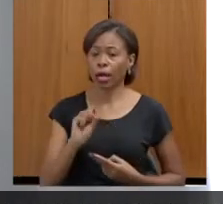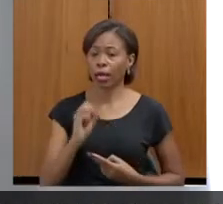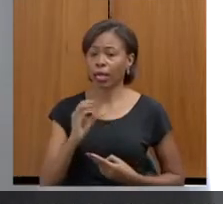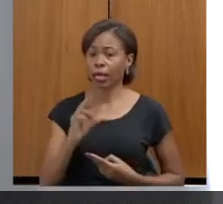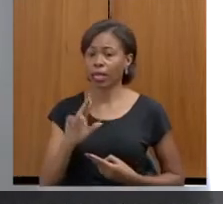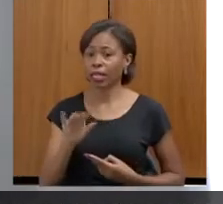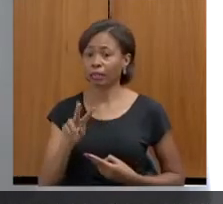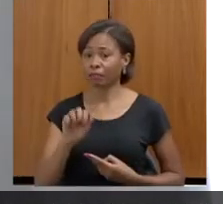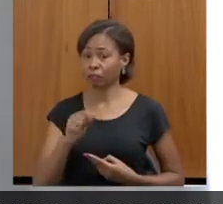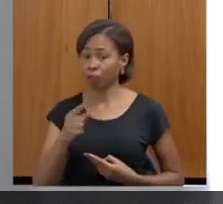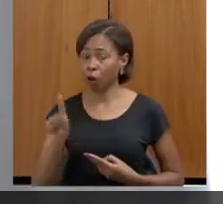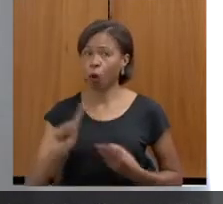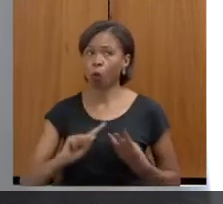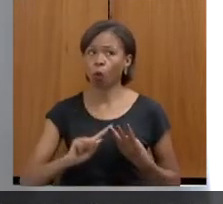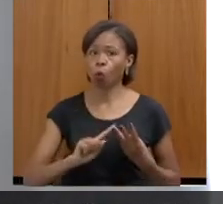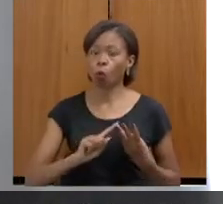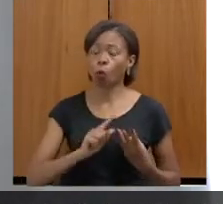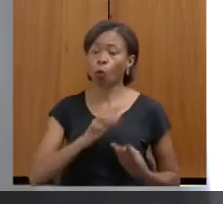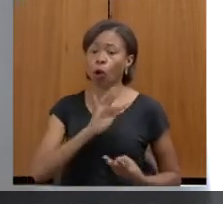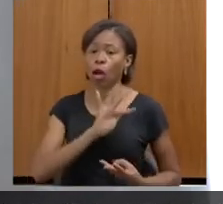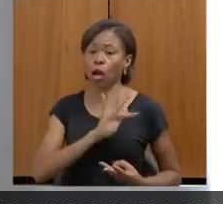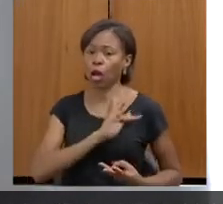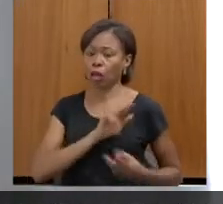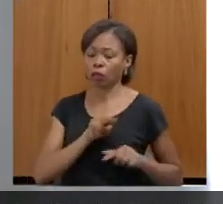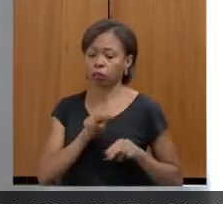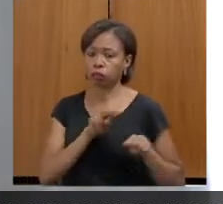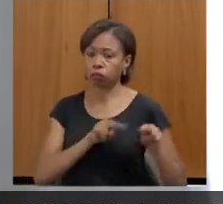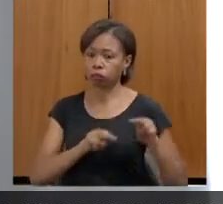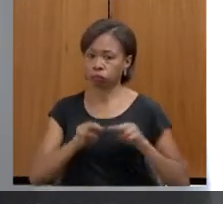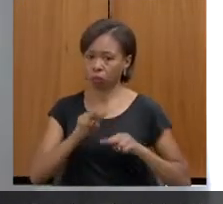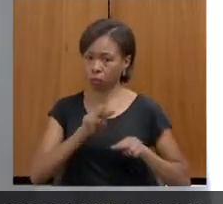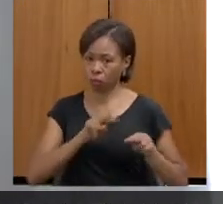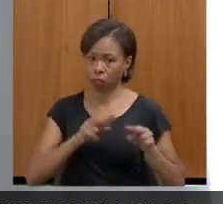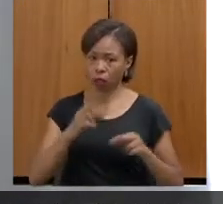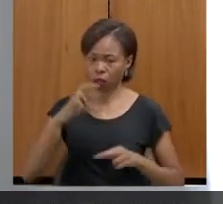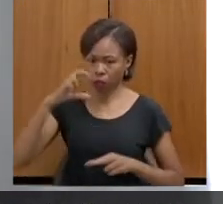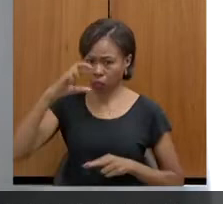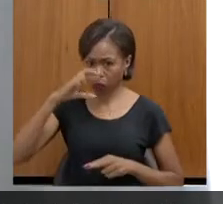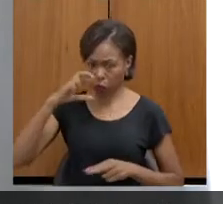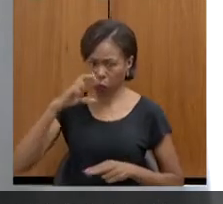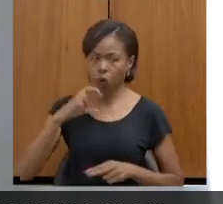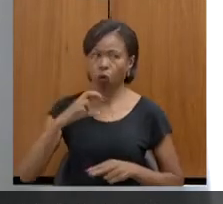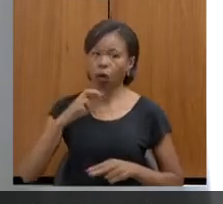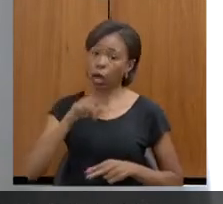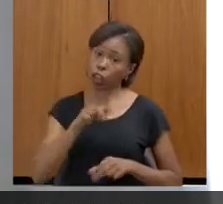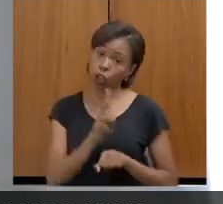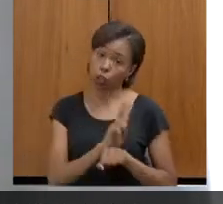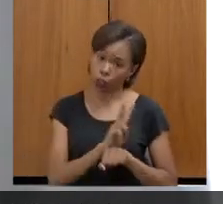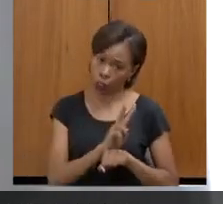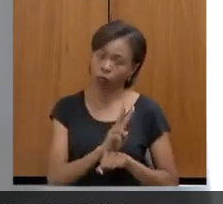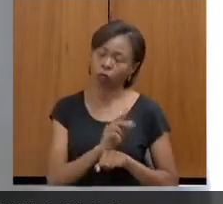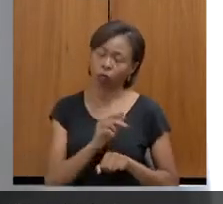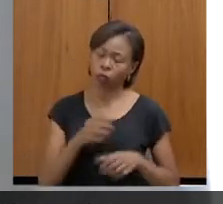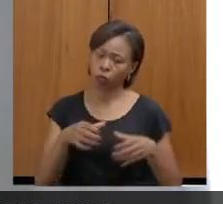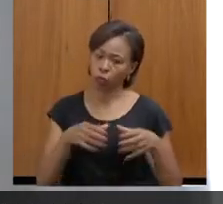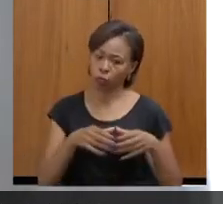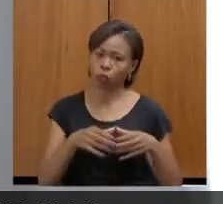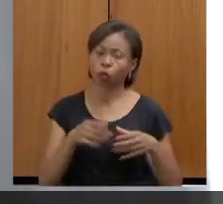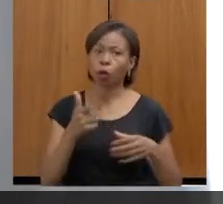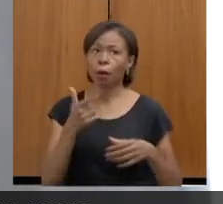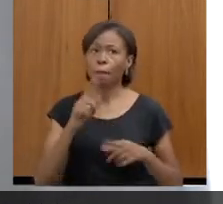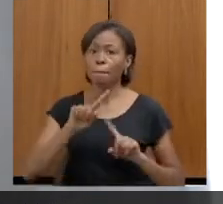chama de chefe de equipe, e outros sete investigadores que trabalham no serviço do acolhimento.